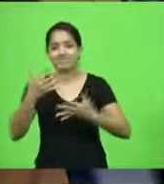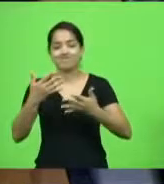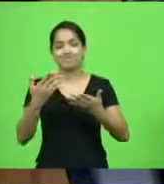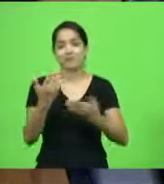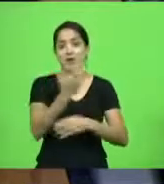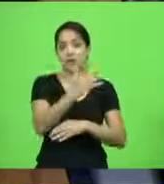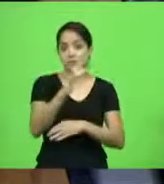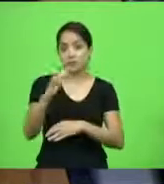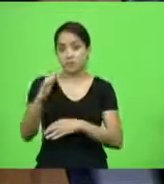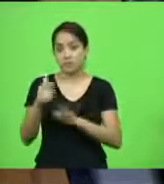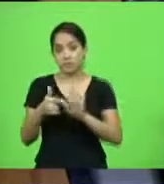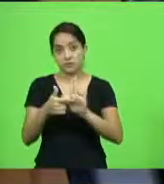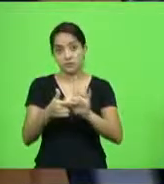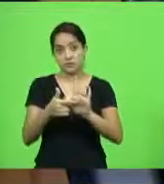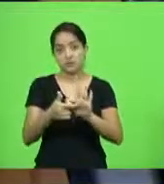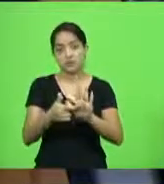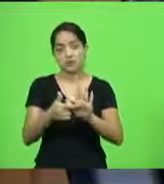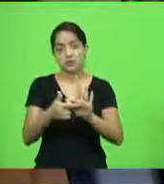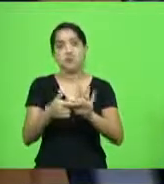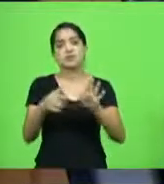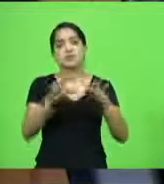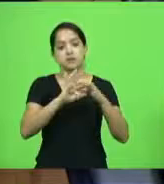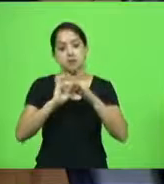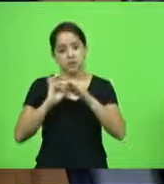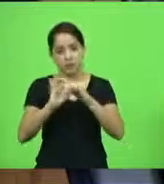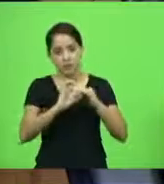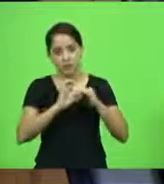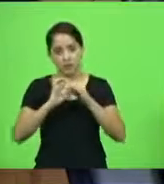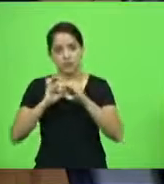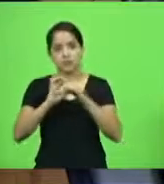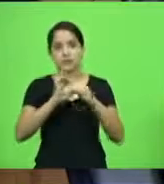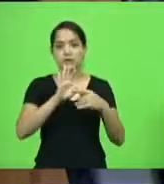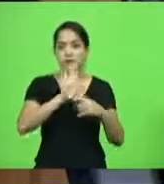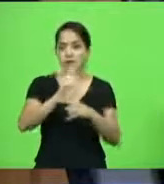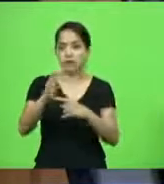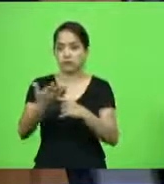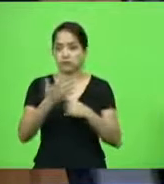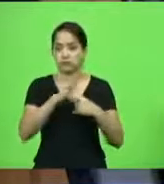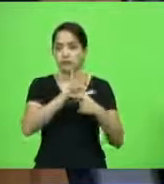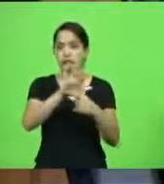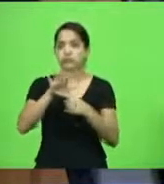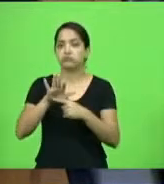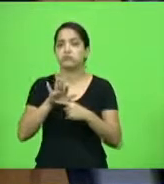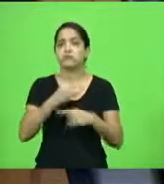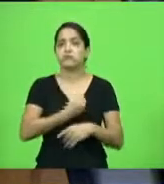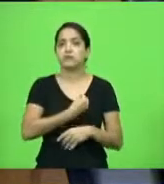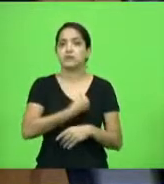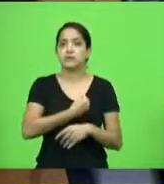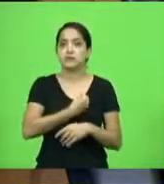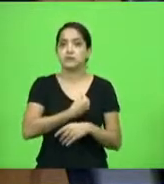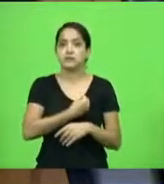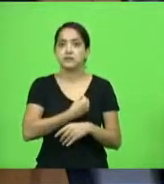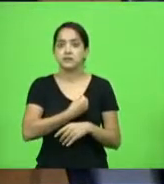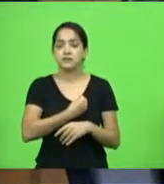o seu poder. Se tem harmonia, todo mundo vai contribuir, a vai conseguir viver de forma mais